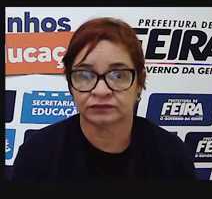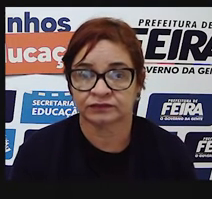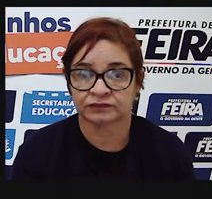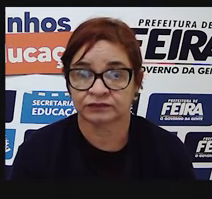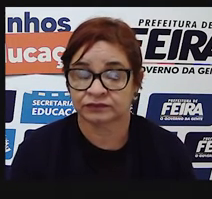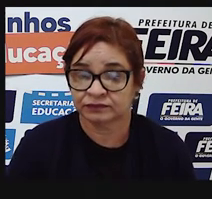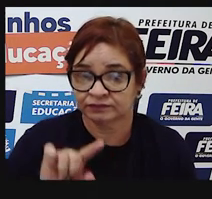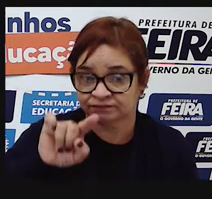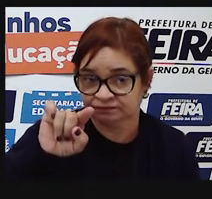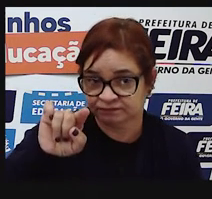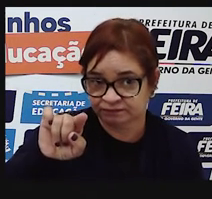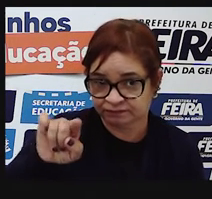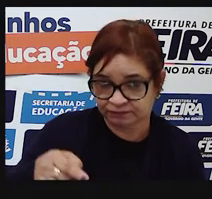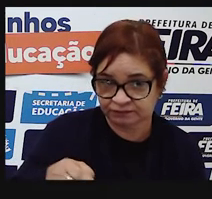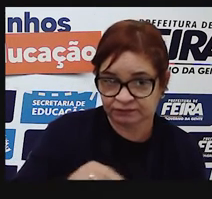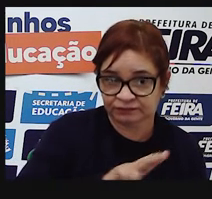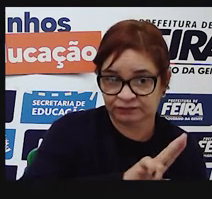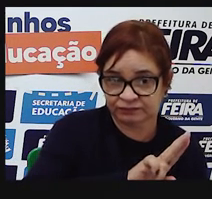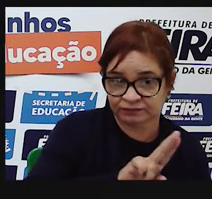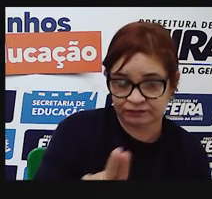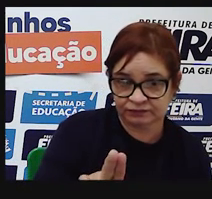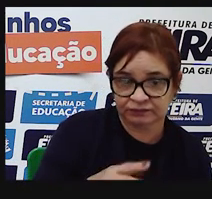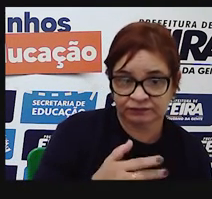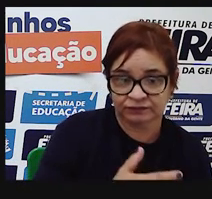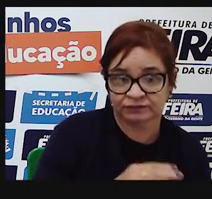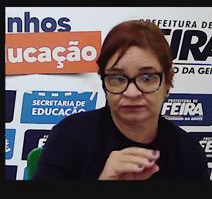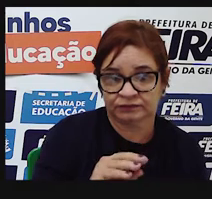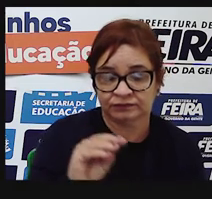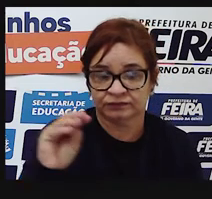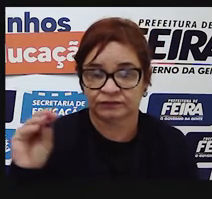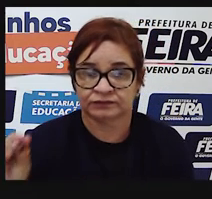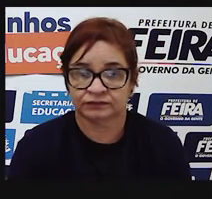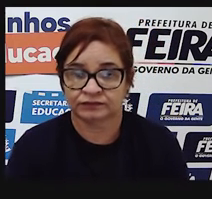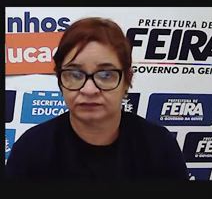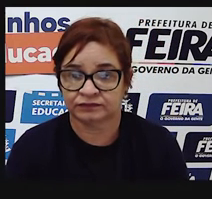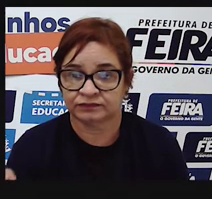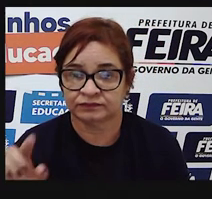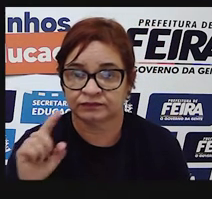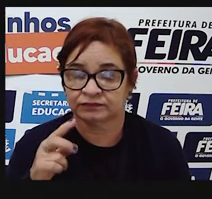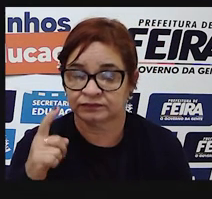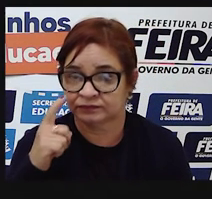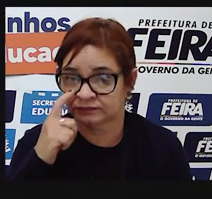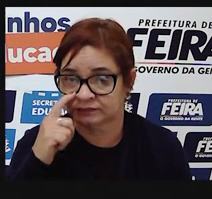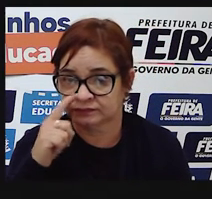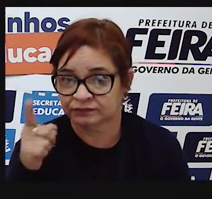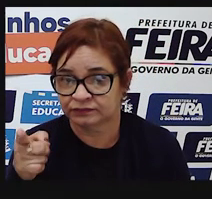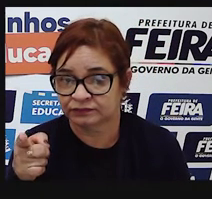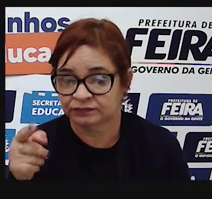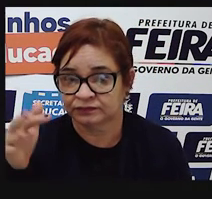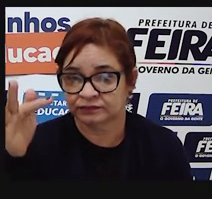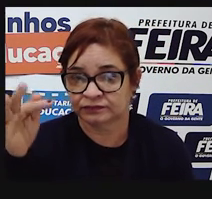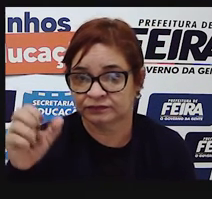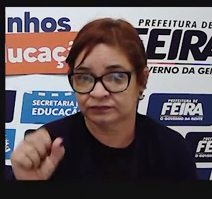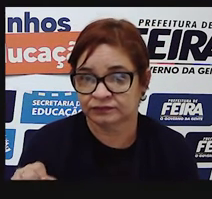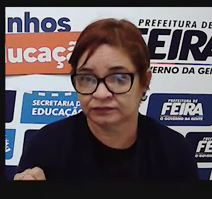colocada entre o nome da cidade e a data. Observa. Feira de Santana, 22 de junho